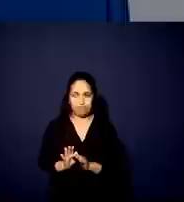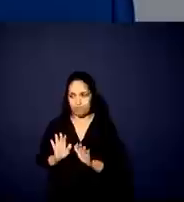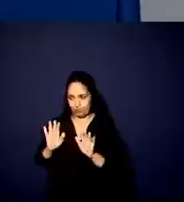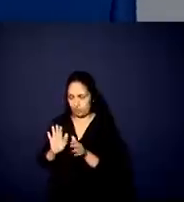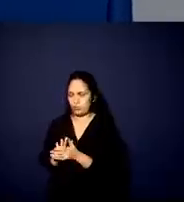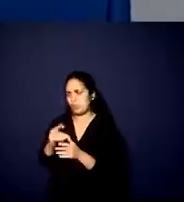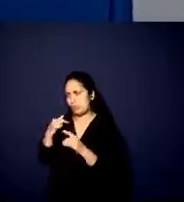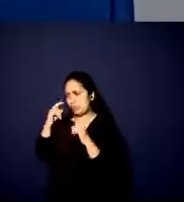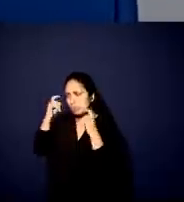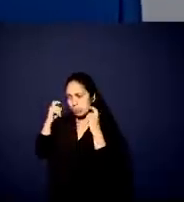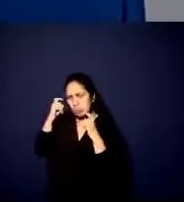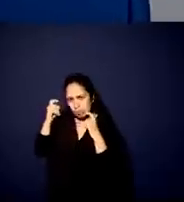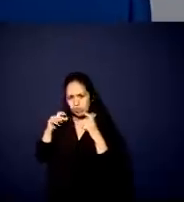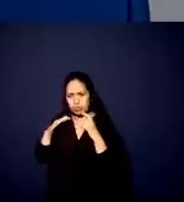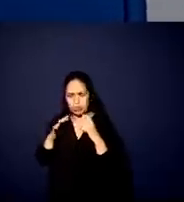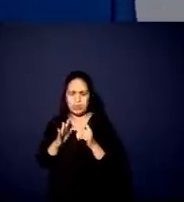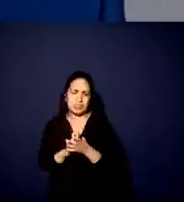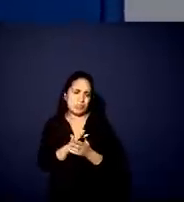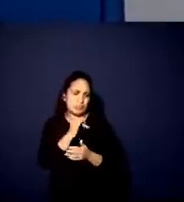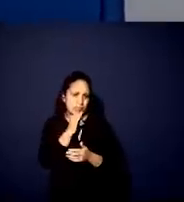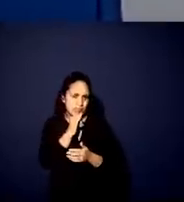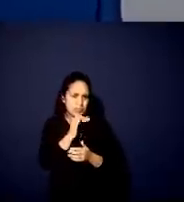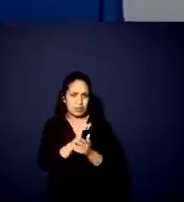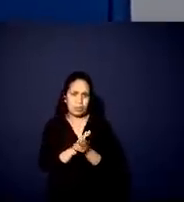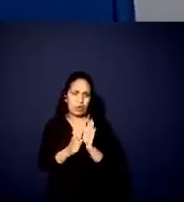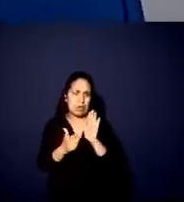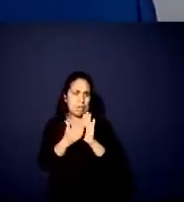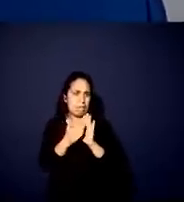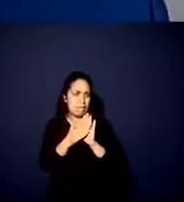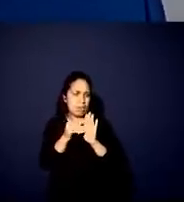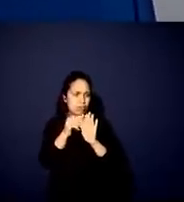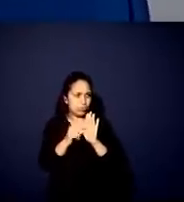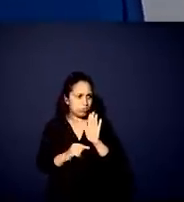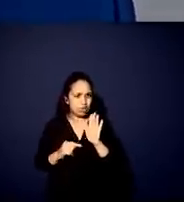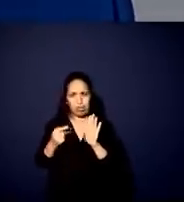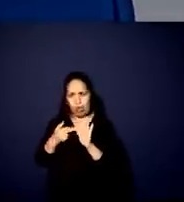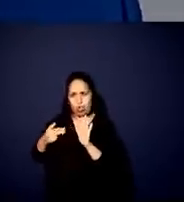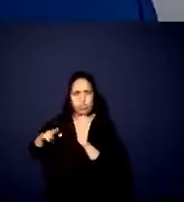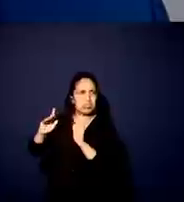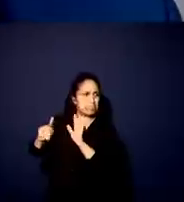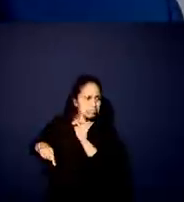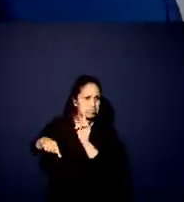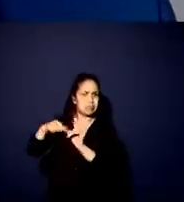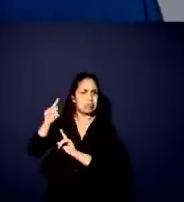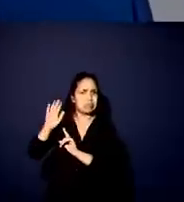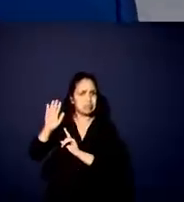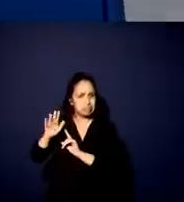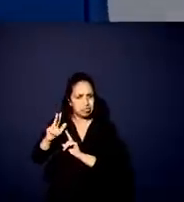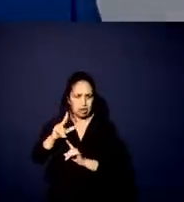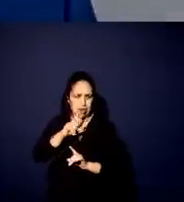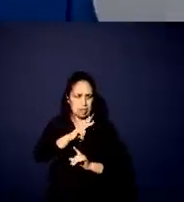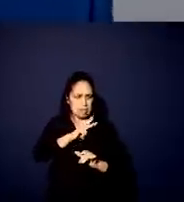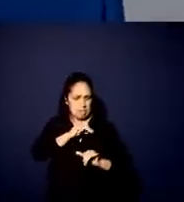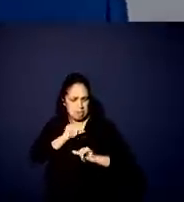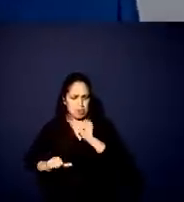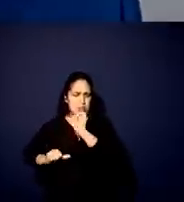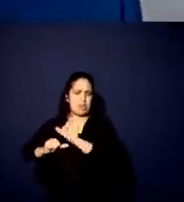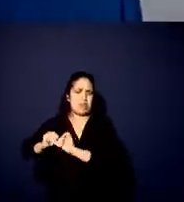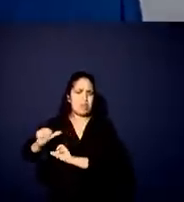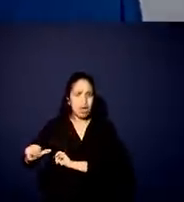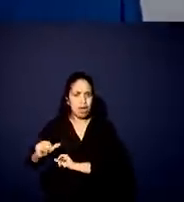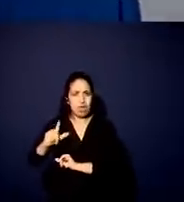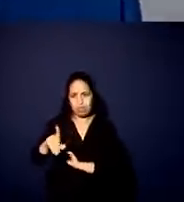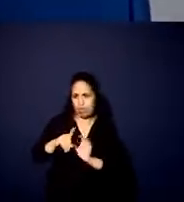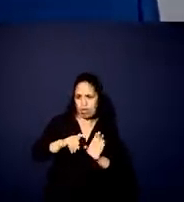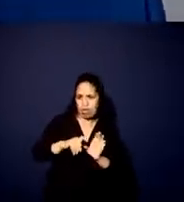por exemplo, voltar à pauta, questões superadas, como reversão de privatizações, como a questão da